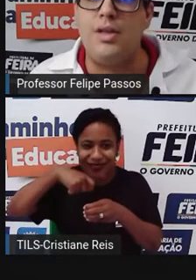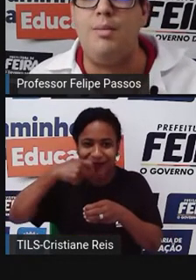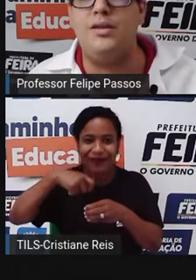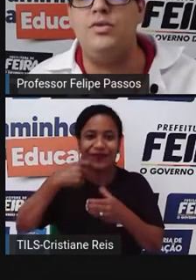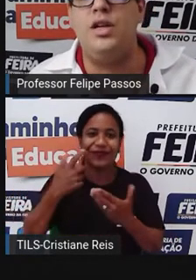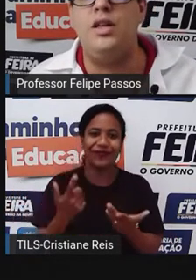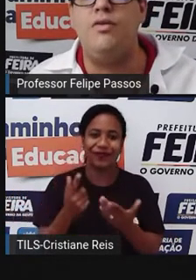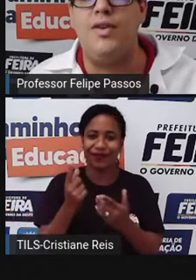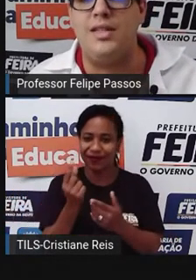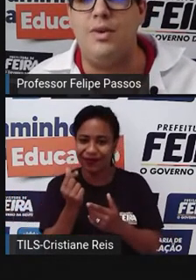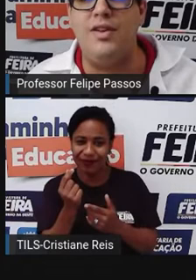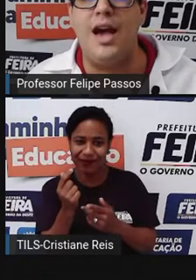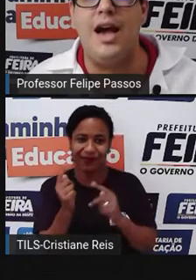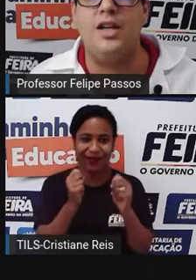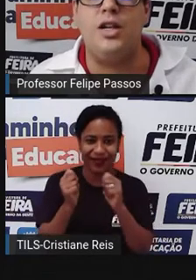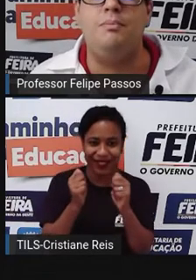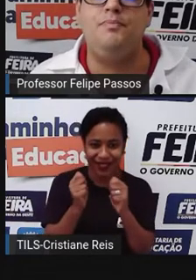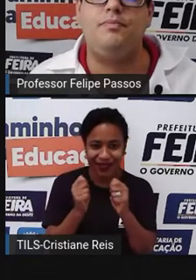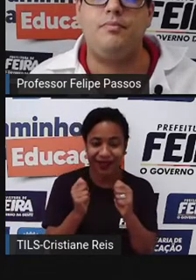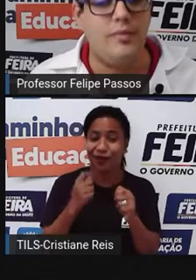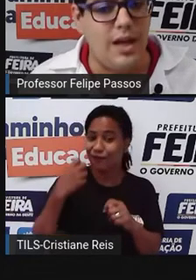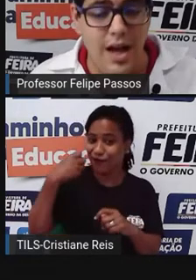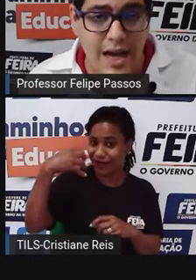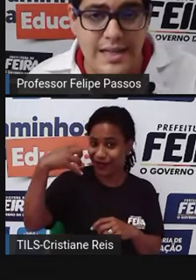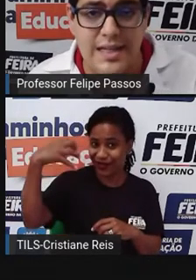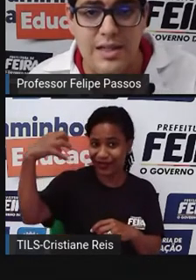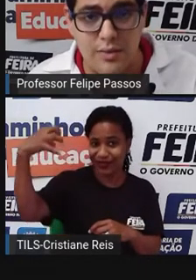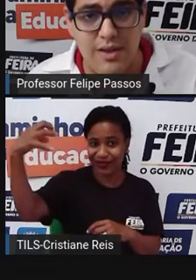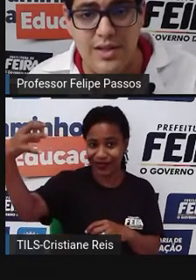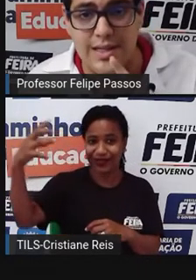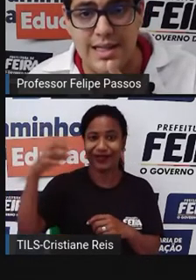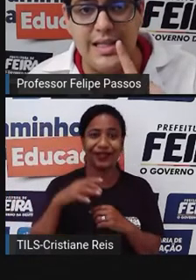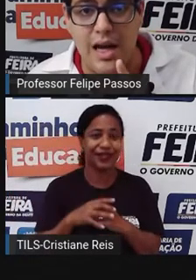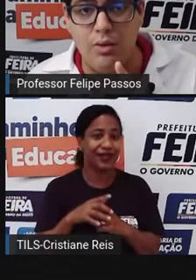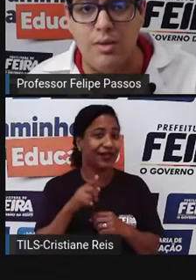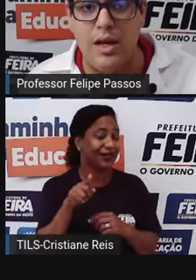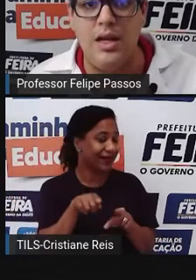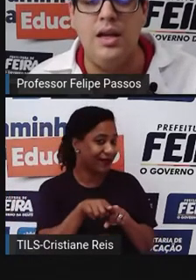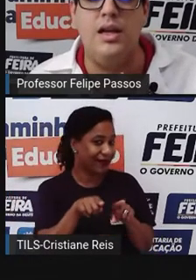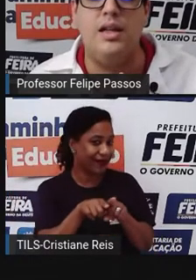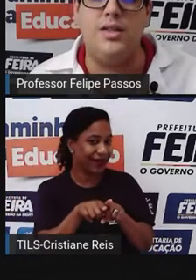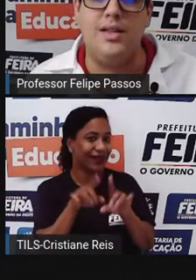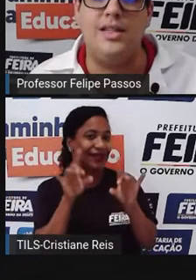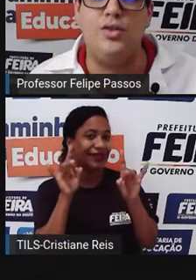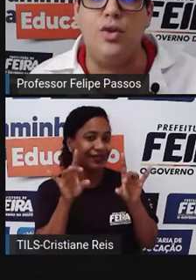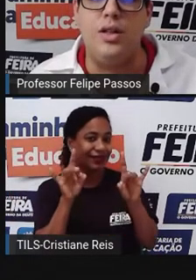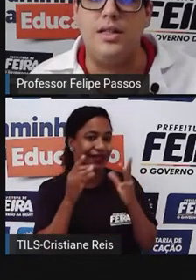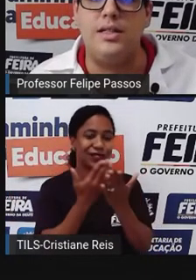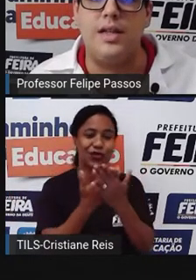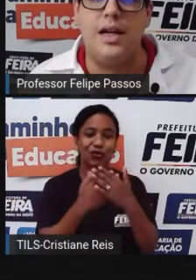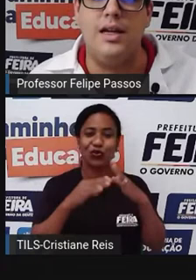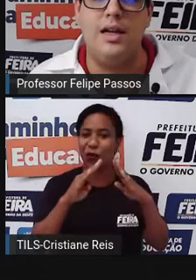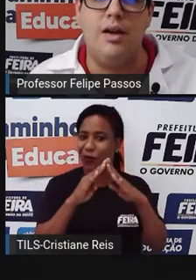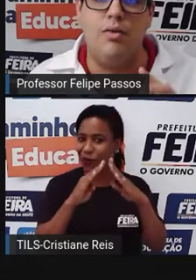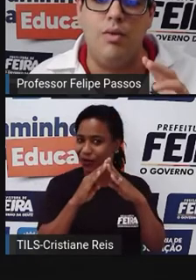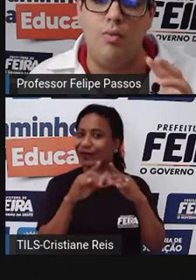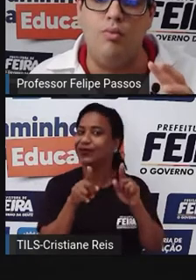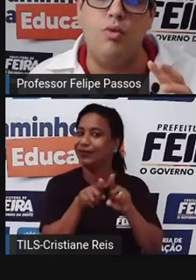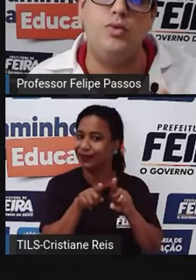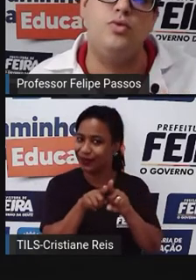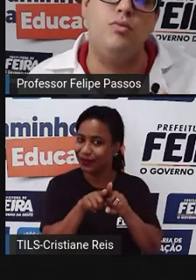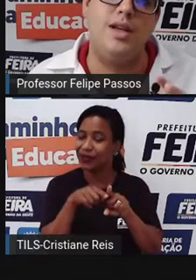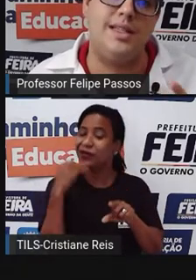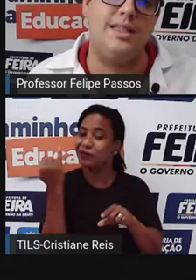consegue juntar mais um dinheirinho, fazer uma viagem. Ah, esqueci, um serviço essencial também são as escolas, tá? É